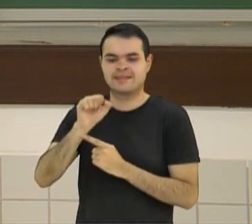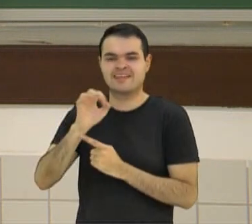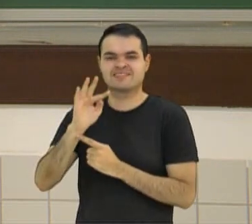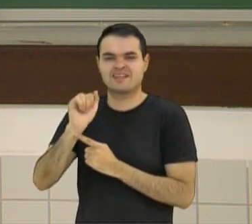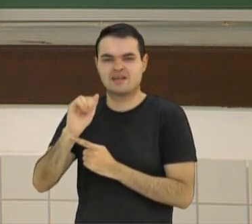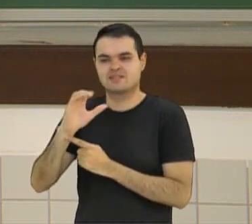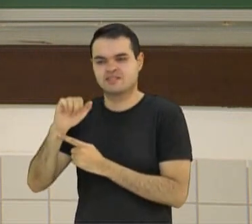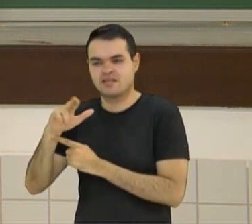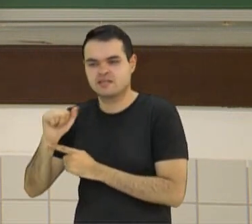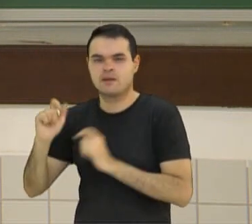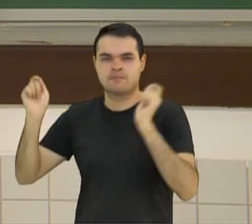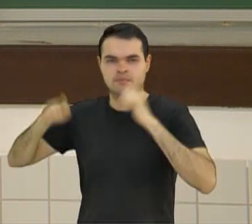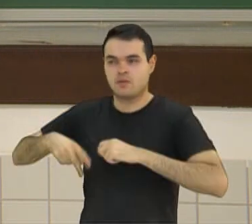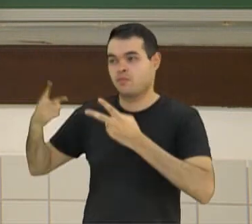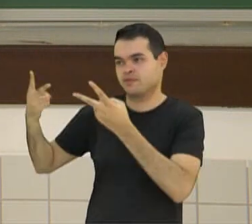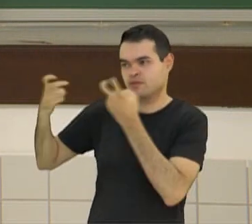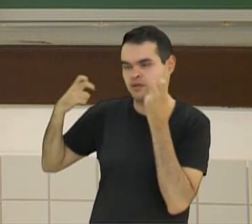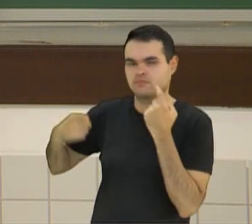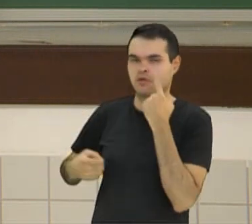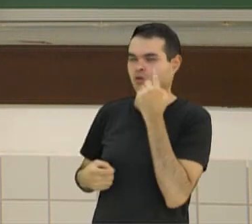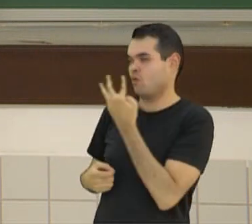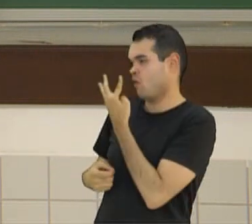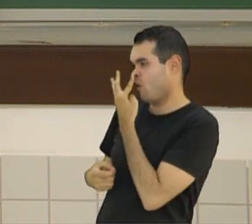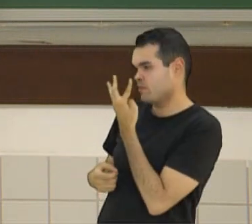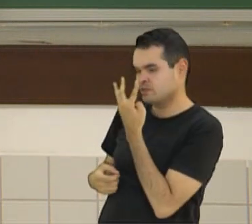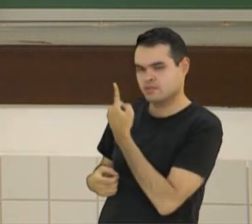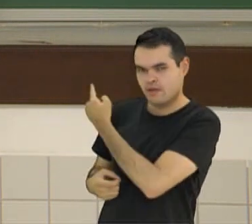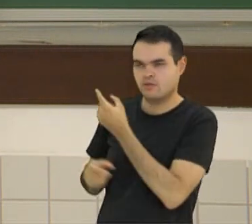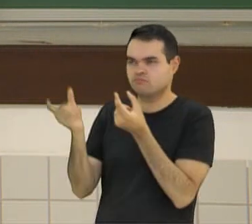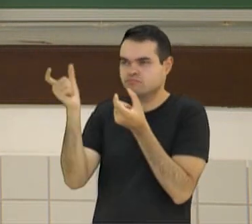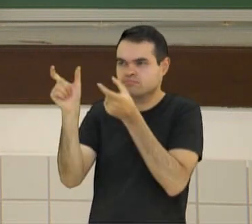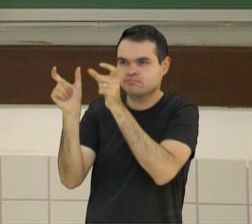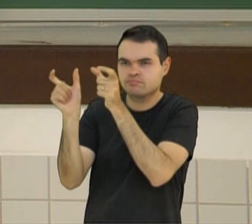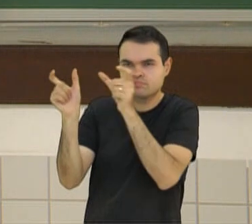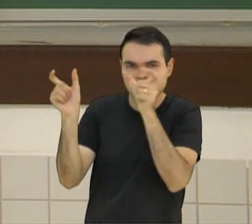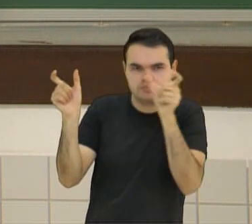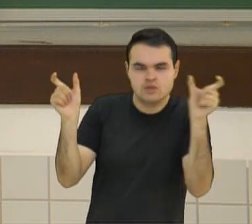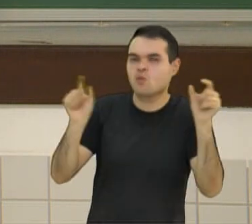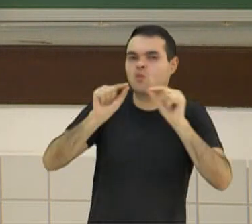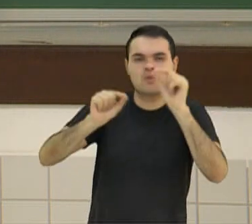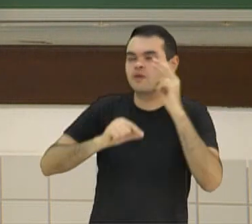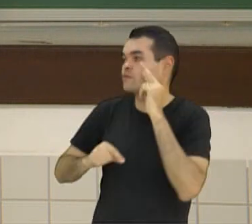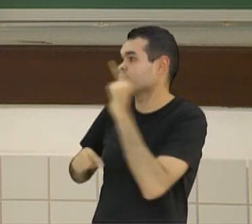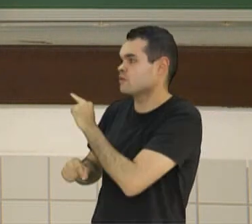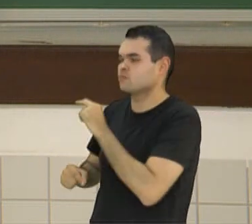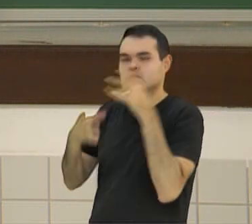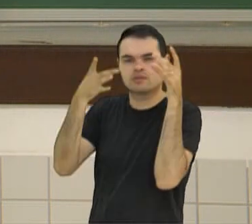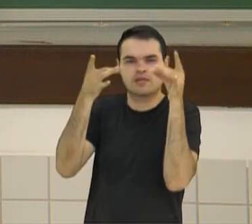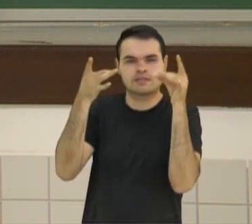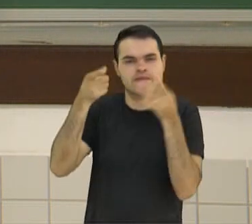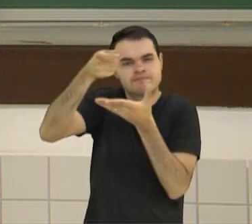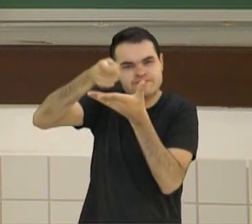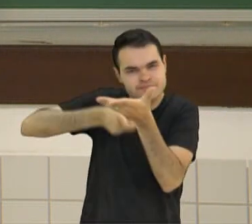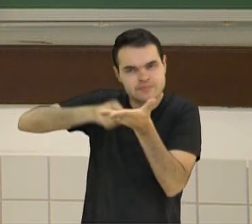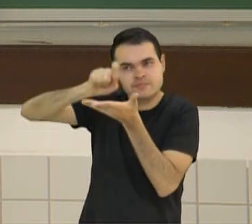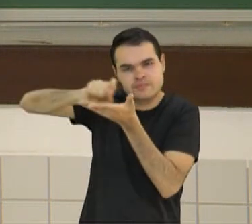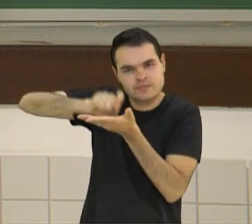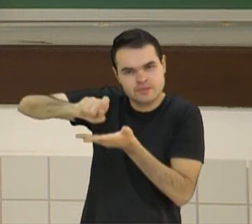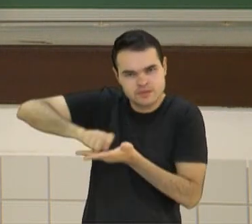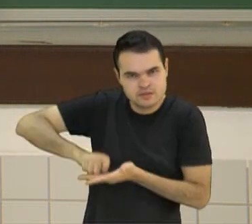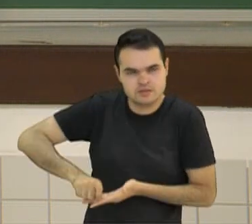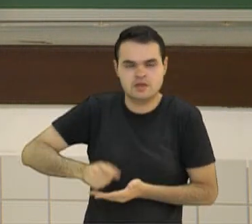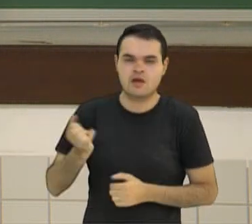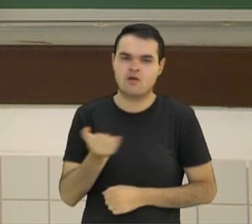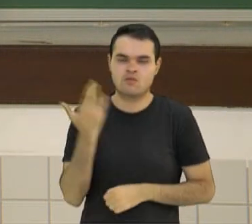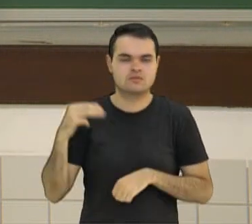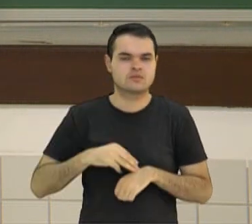podemos observar, observa-se. E aí você vai escrever o que é que você está vendo. Você vai ter alguns minutinhos